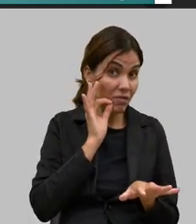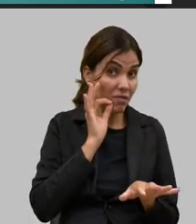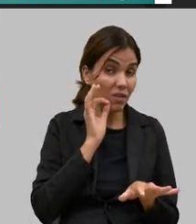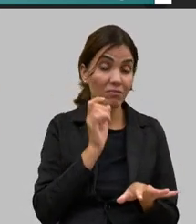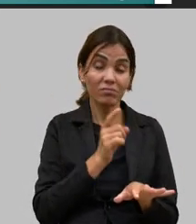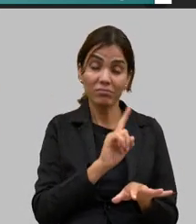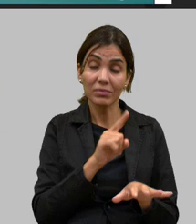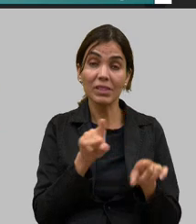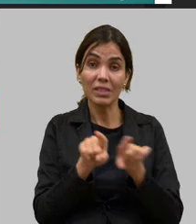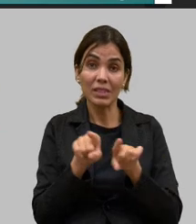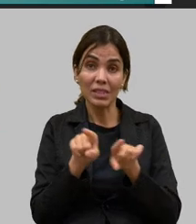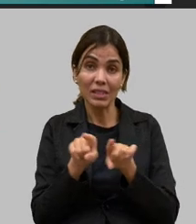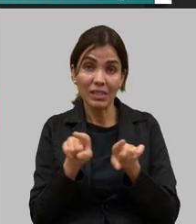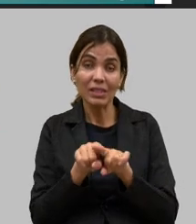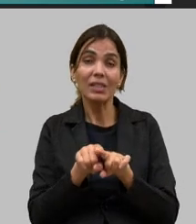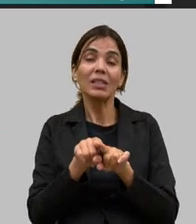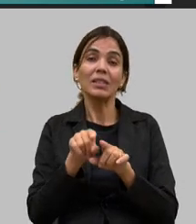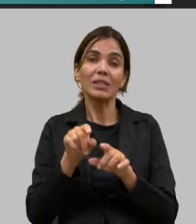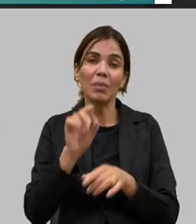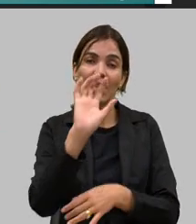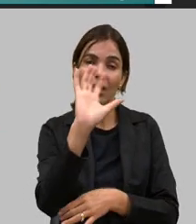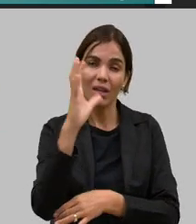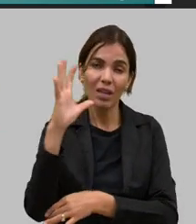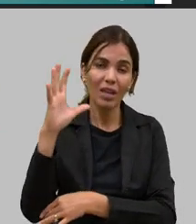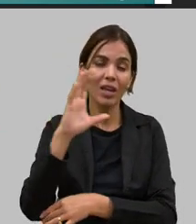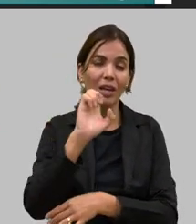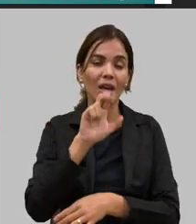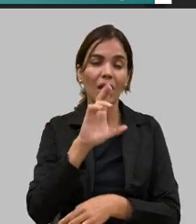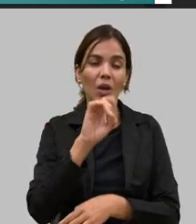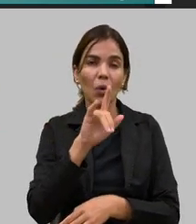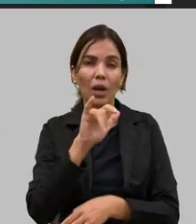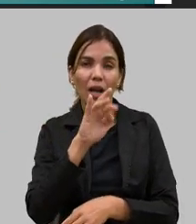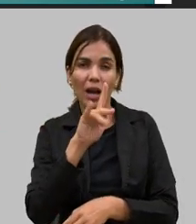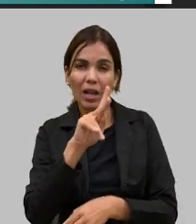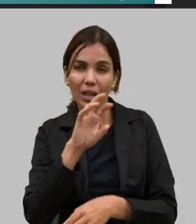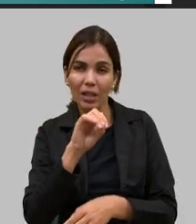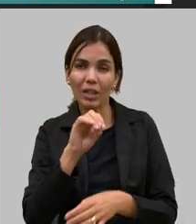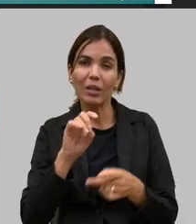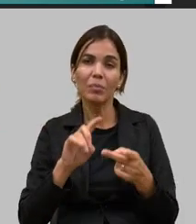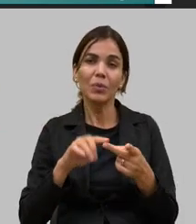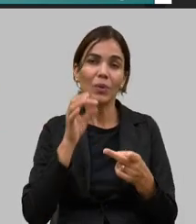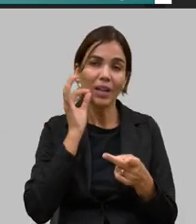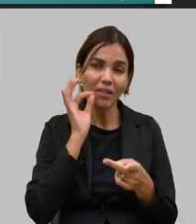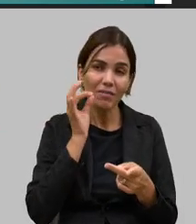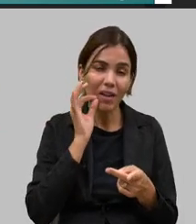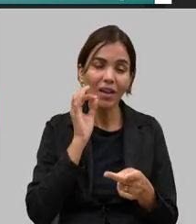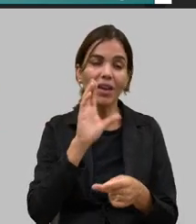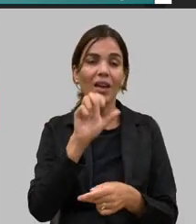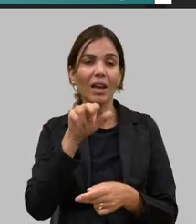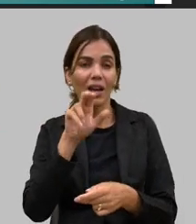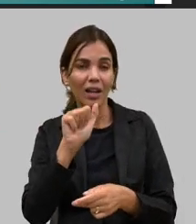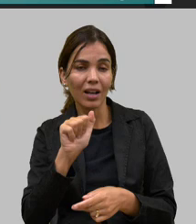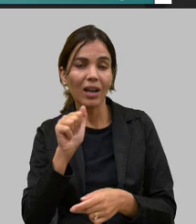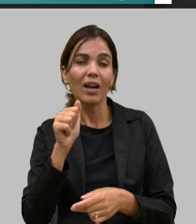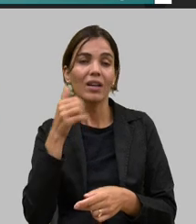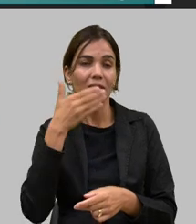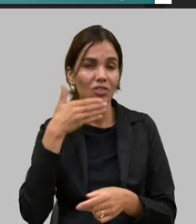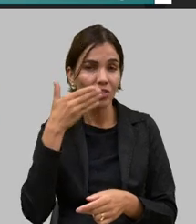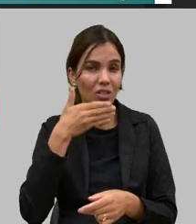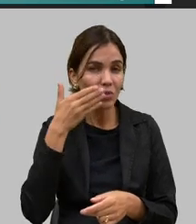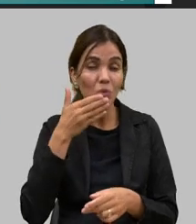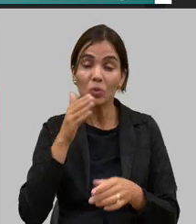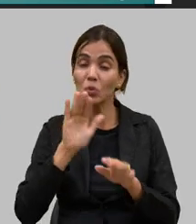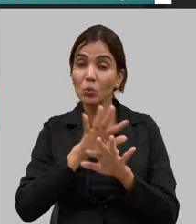o eucalítico com 92% temos a soja com 96% bovino deu em torno de 93% tudo acima de